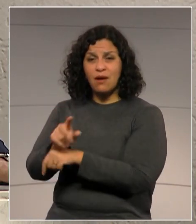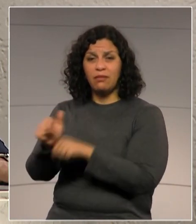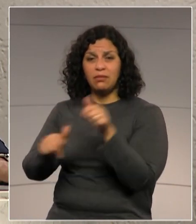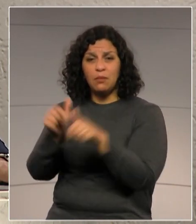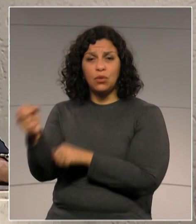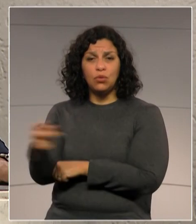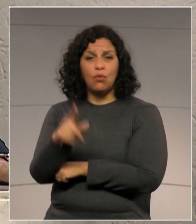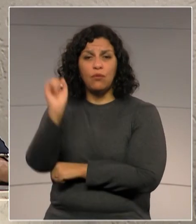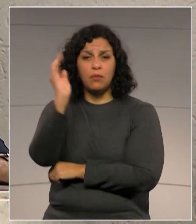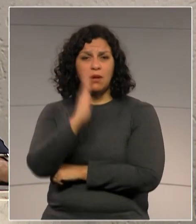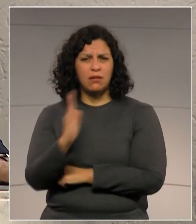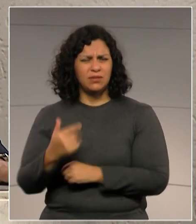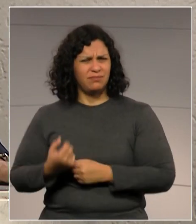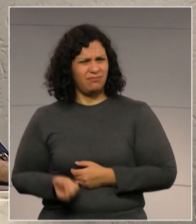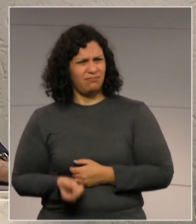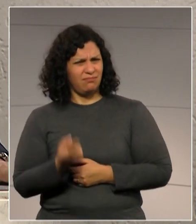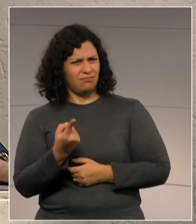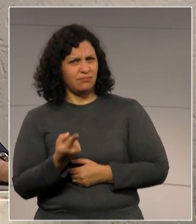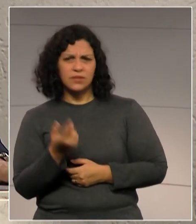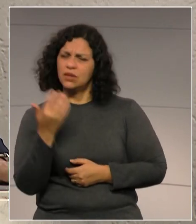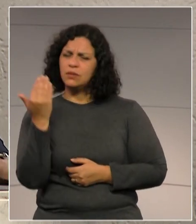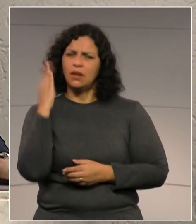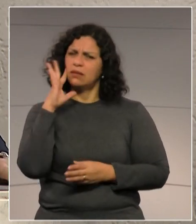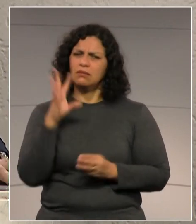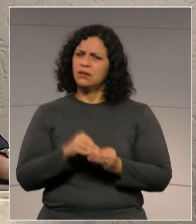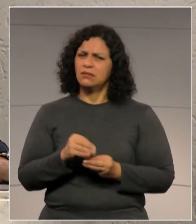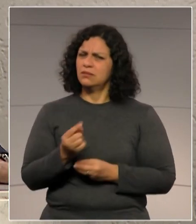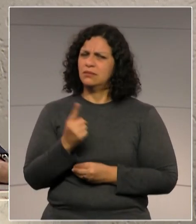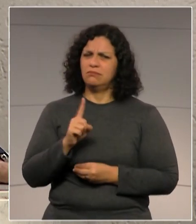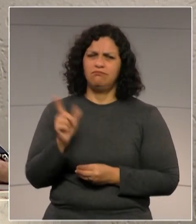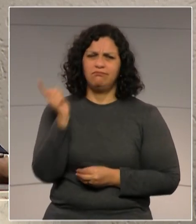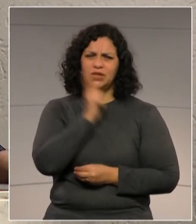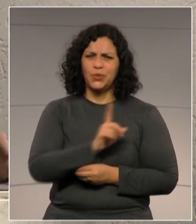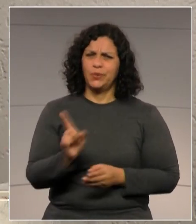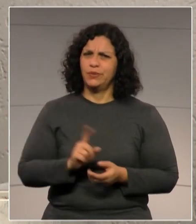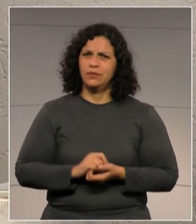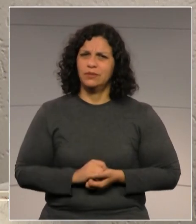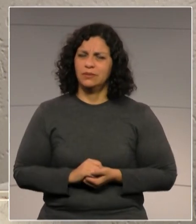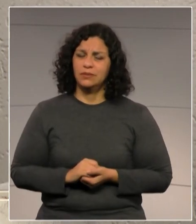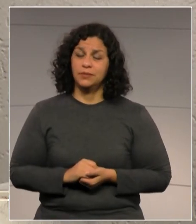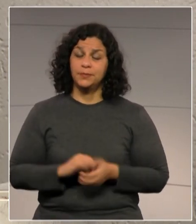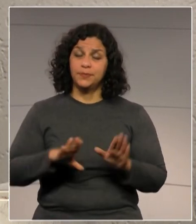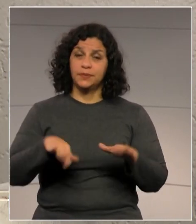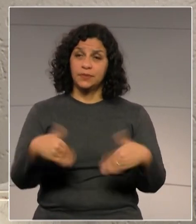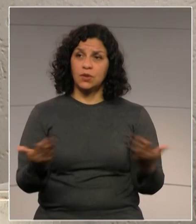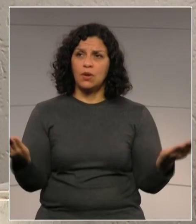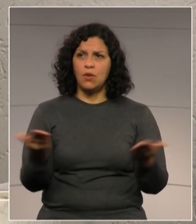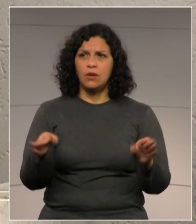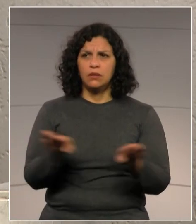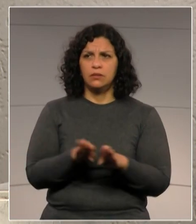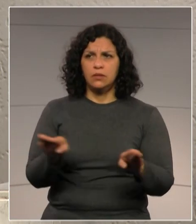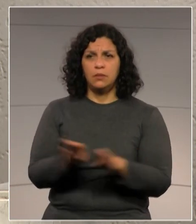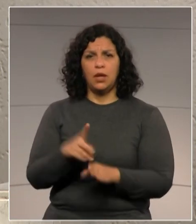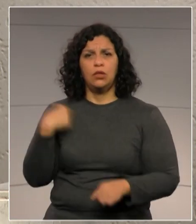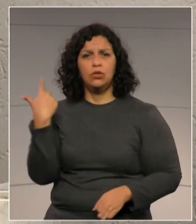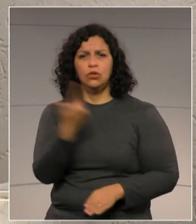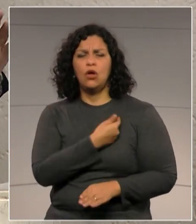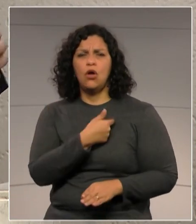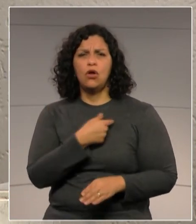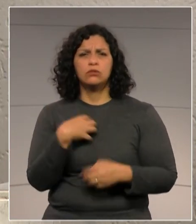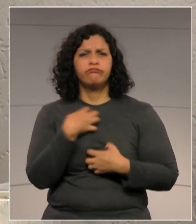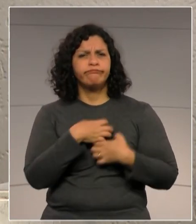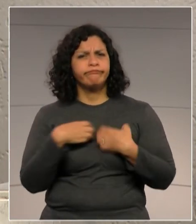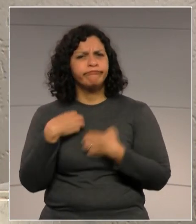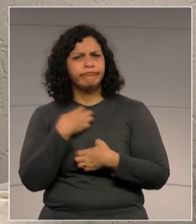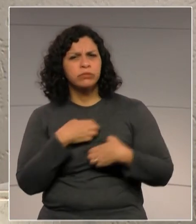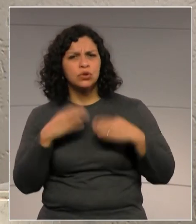país. Puxa, isso eu não consigo entender. Então, gente, fica aqui a nossa revolta. Só